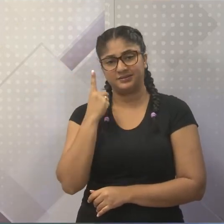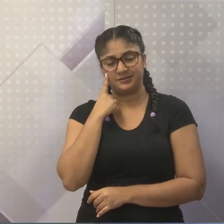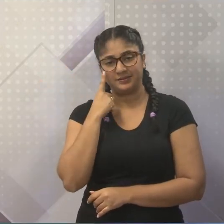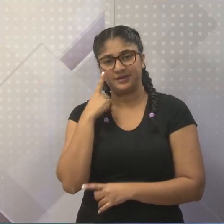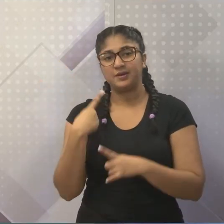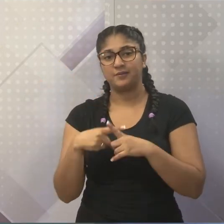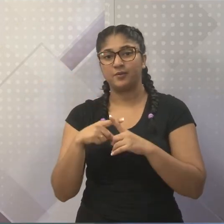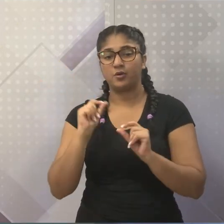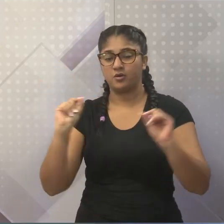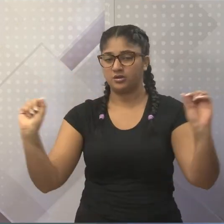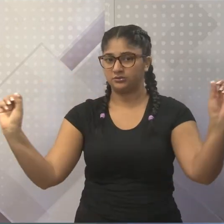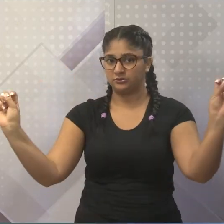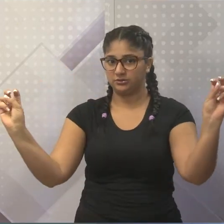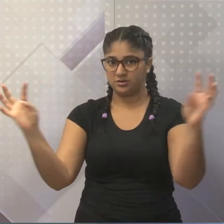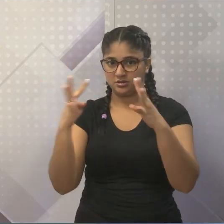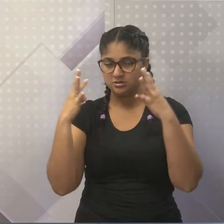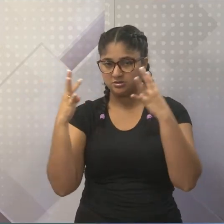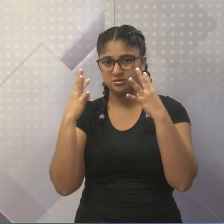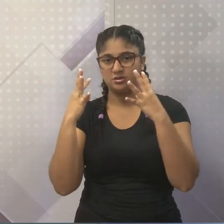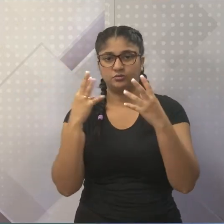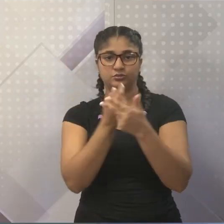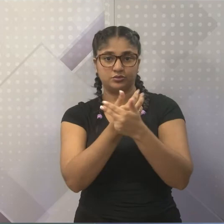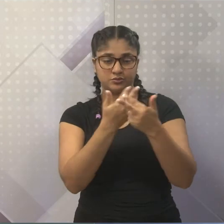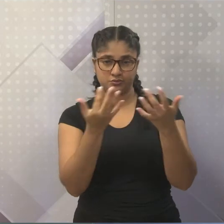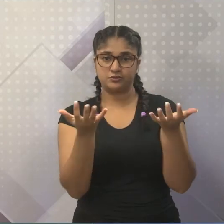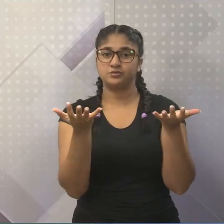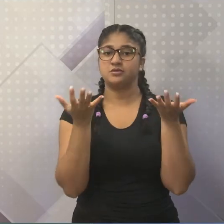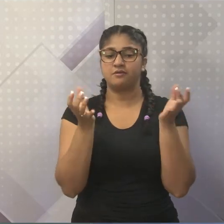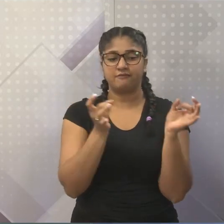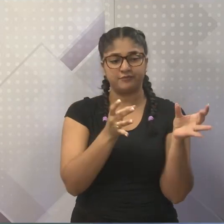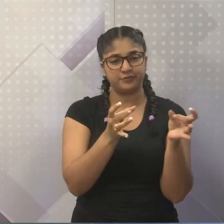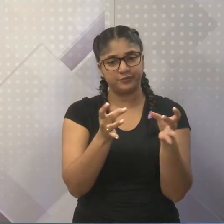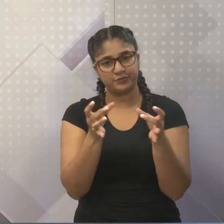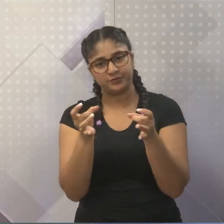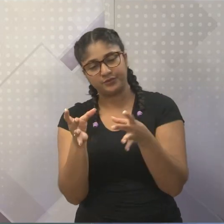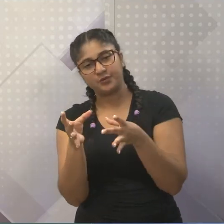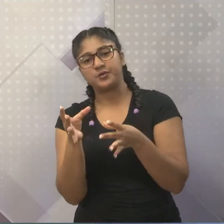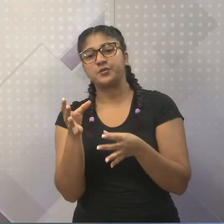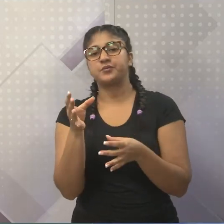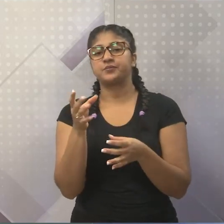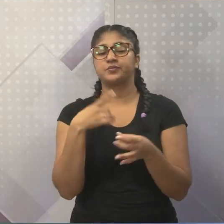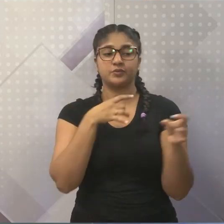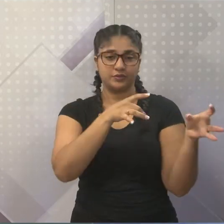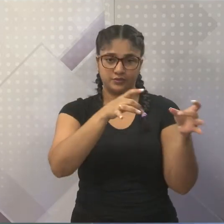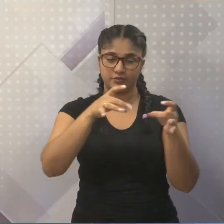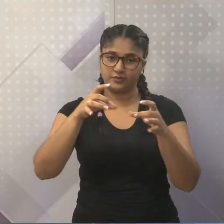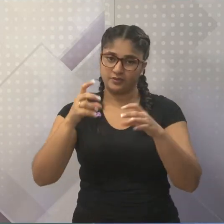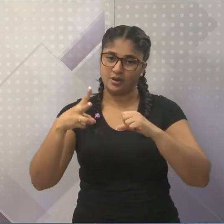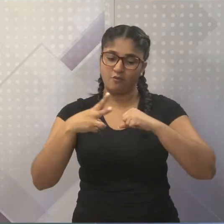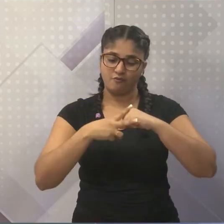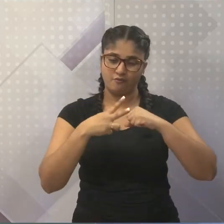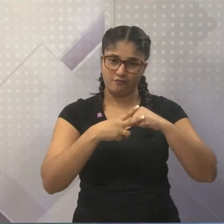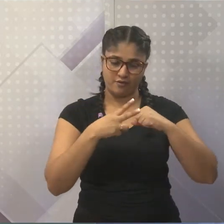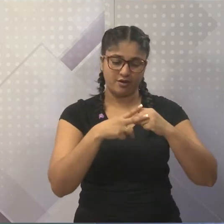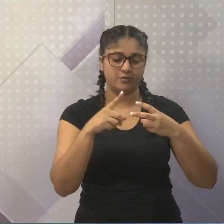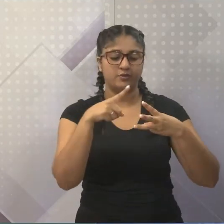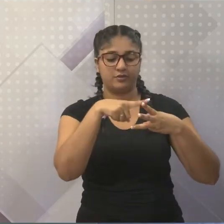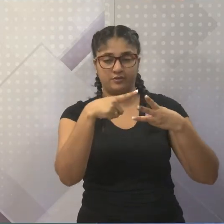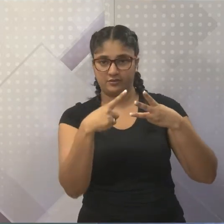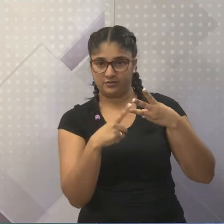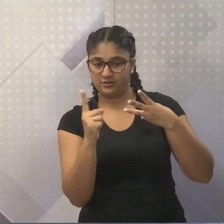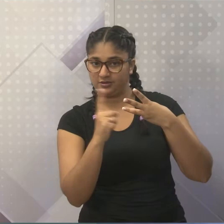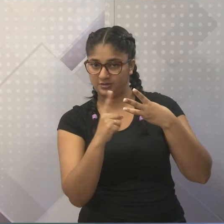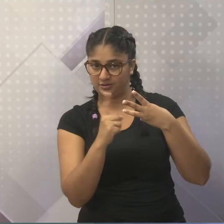chamar atenção para algo que você queira vender, e aí quando eu falo vender, que é um verbo de segunda conjugação,